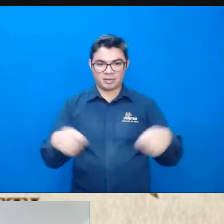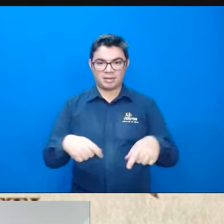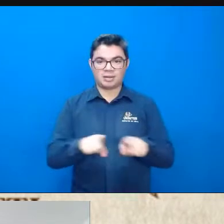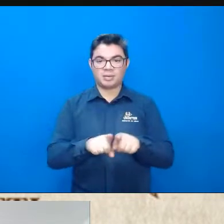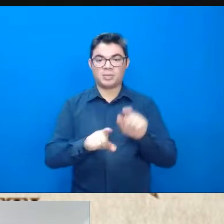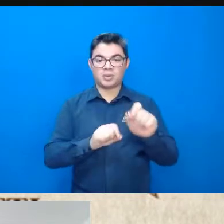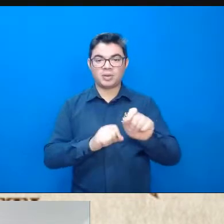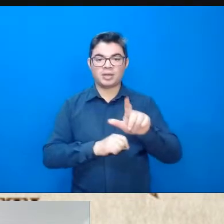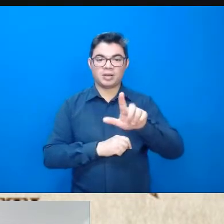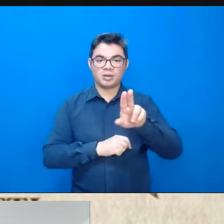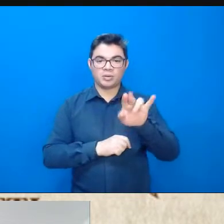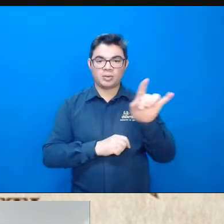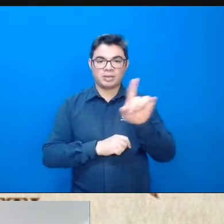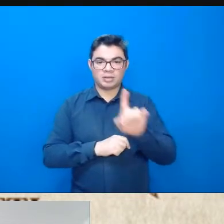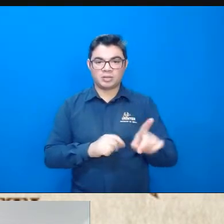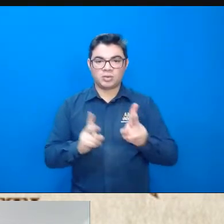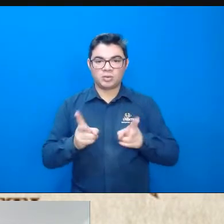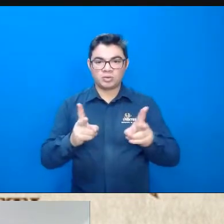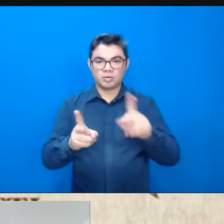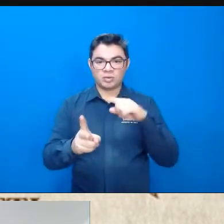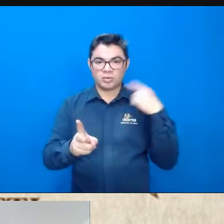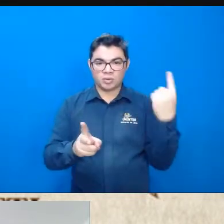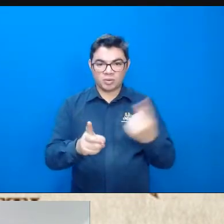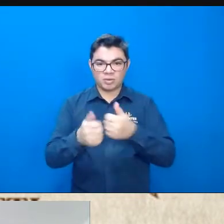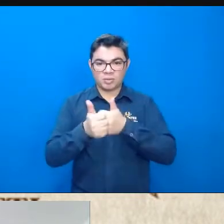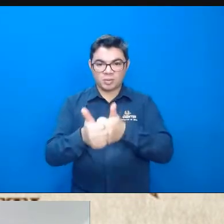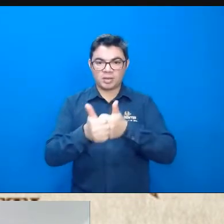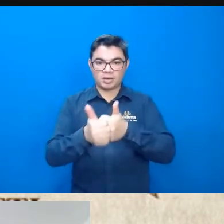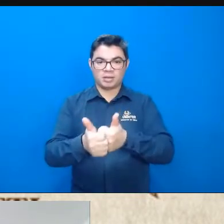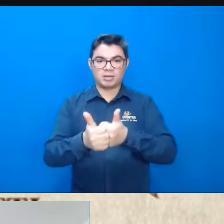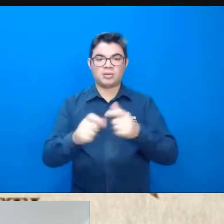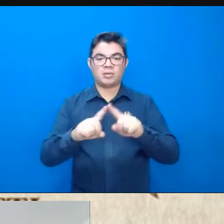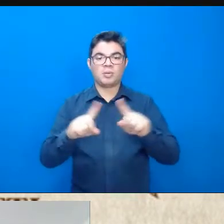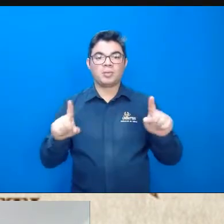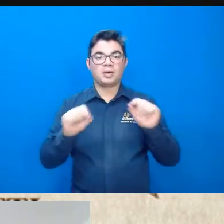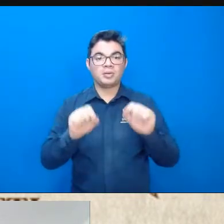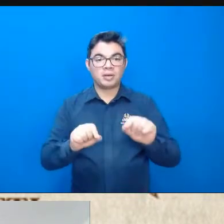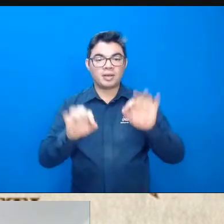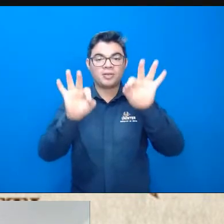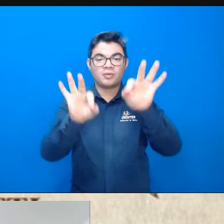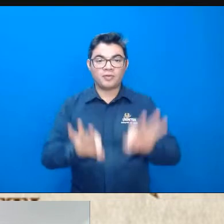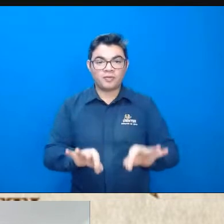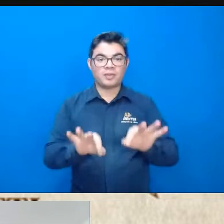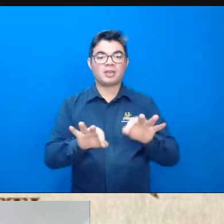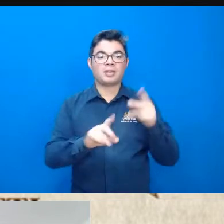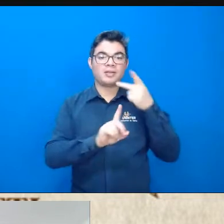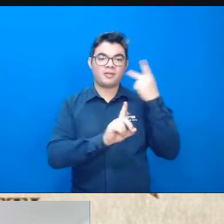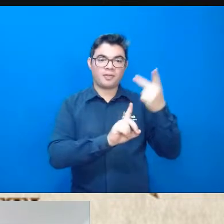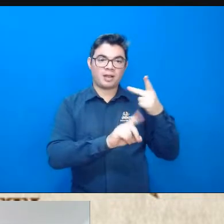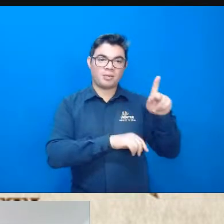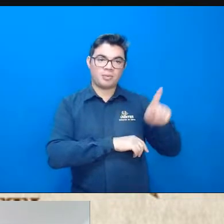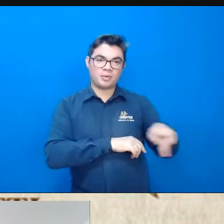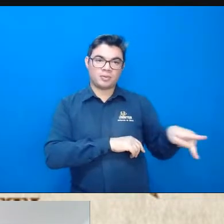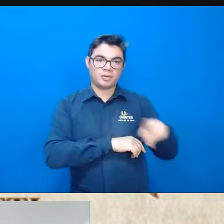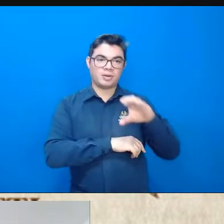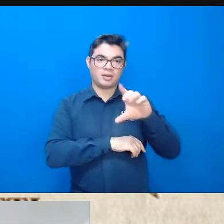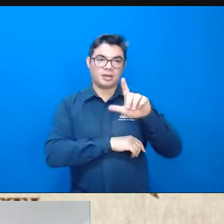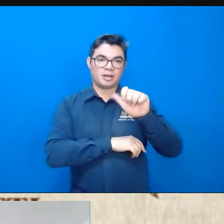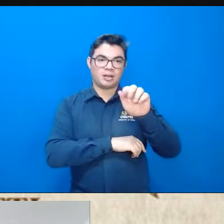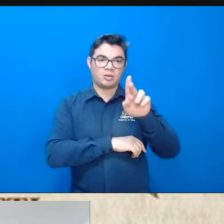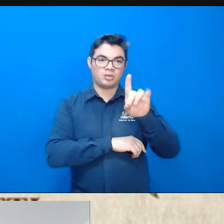Luiz continue conosco aqui né acompanhando e aí no no final ali da fala do professor Claudinei a gente também